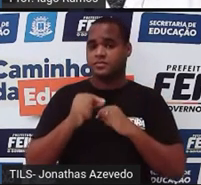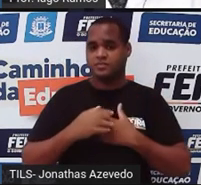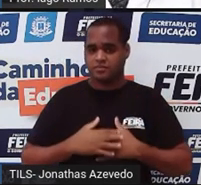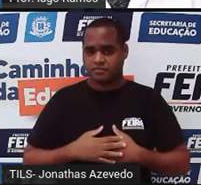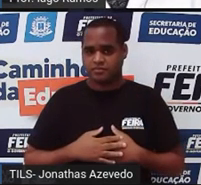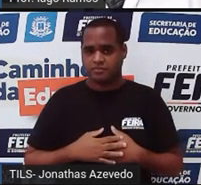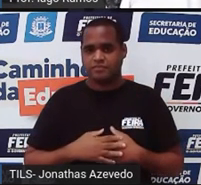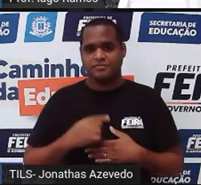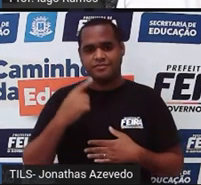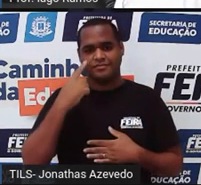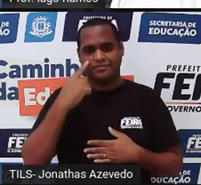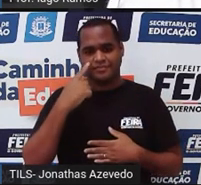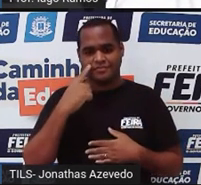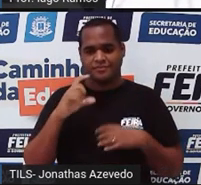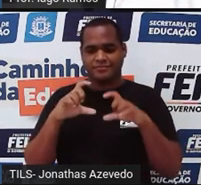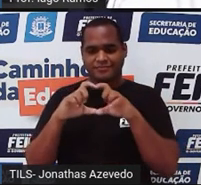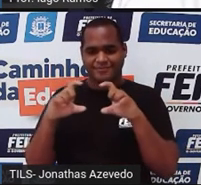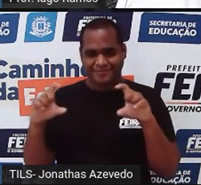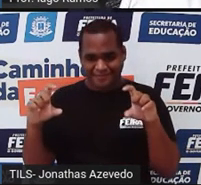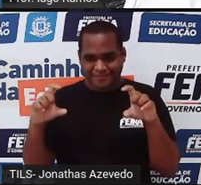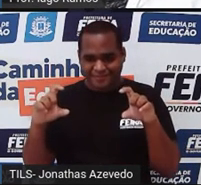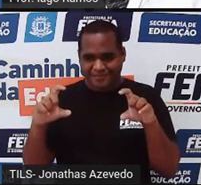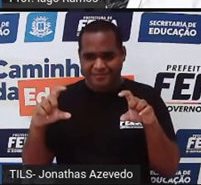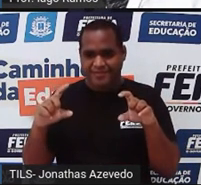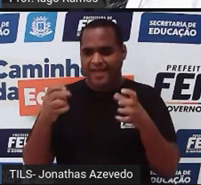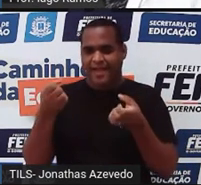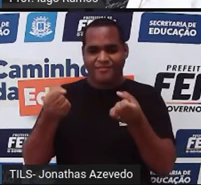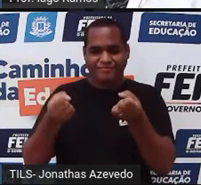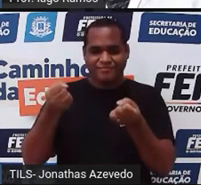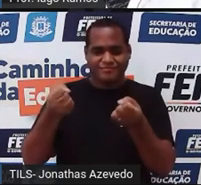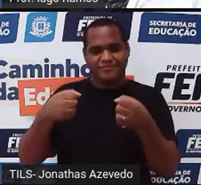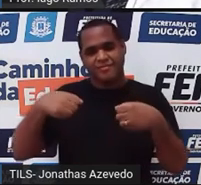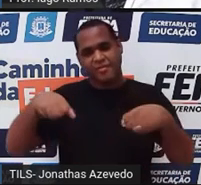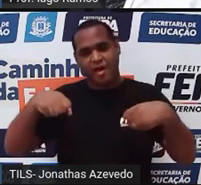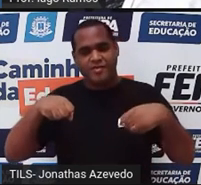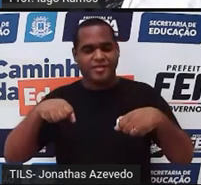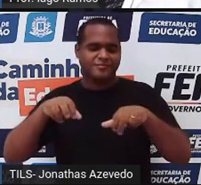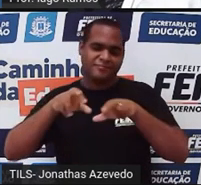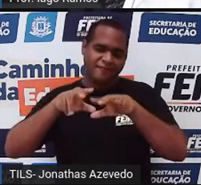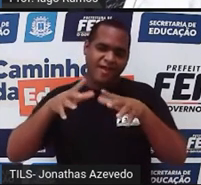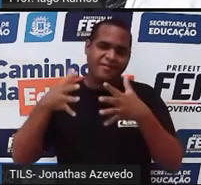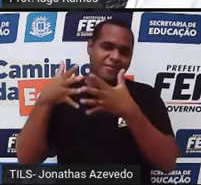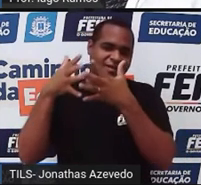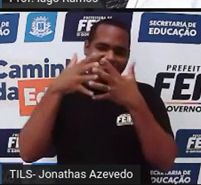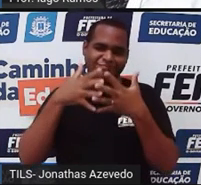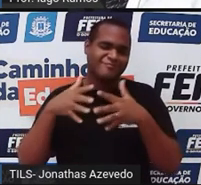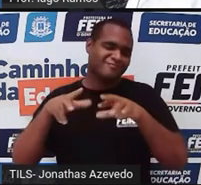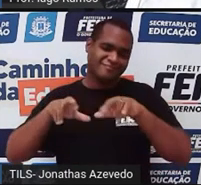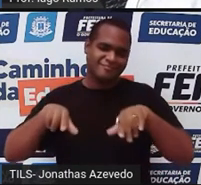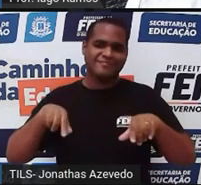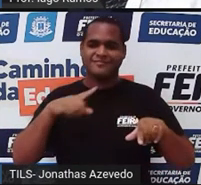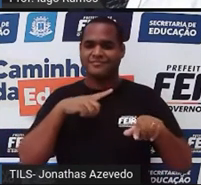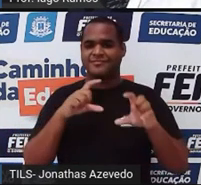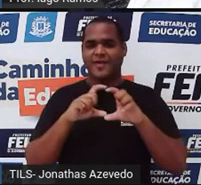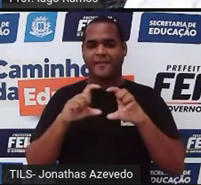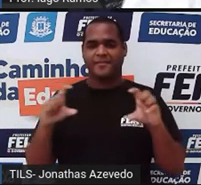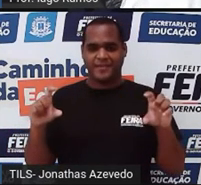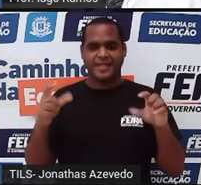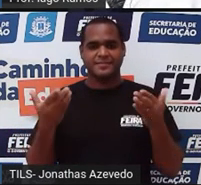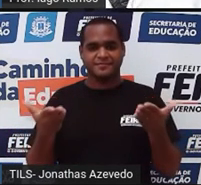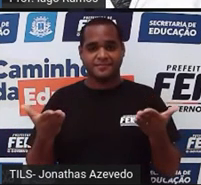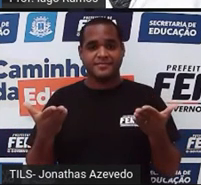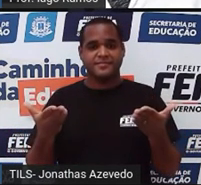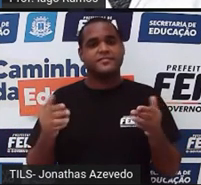placas de automóvel, e esse formato de placa de automóvel que é a placa Mercosul